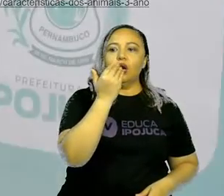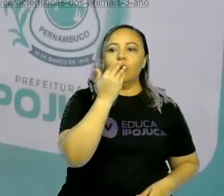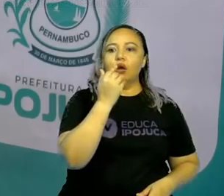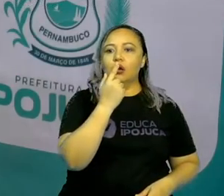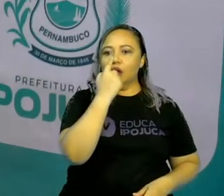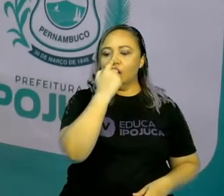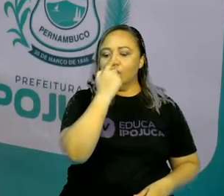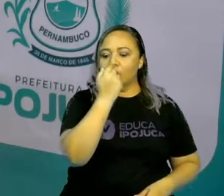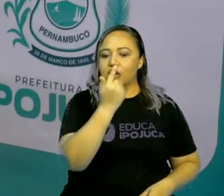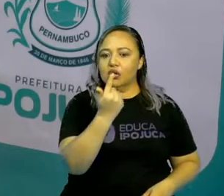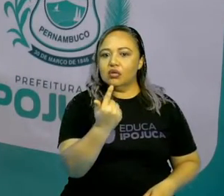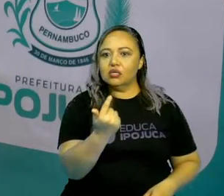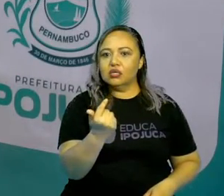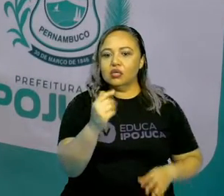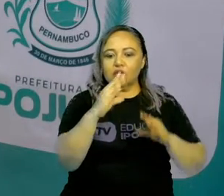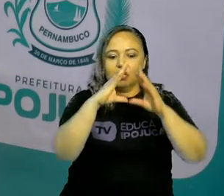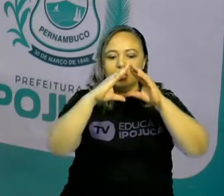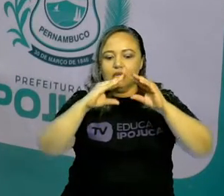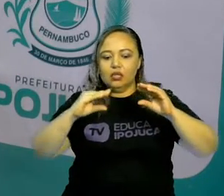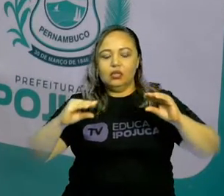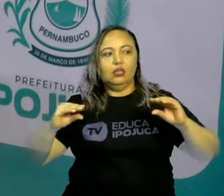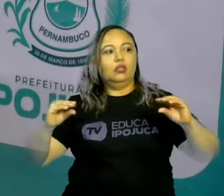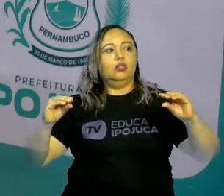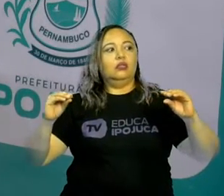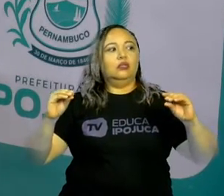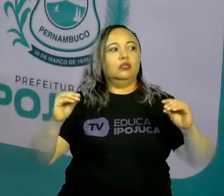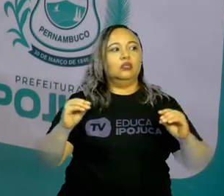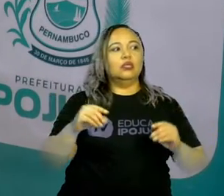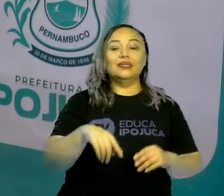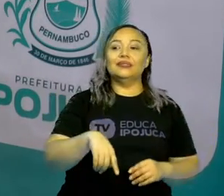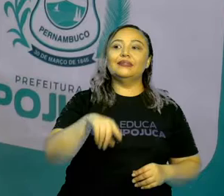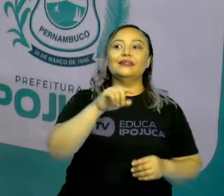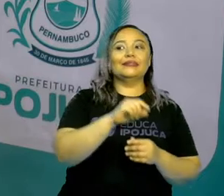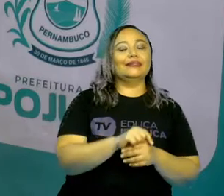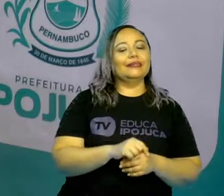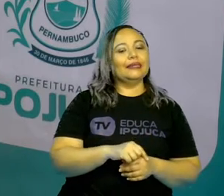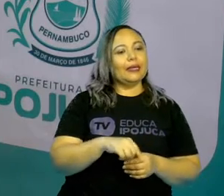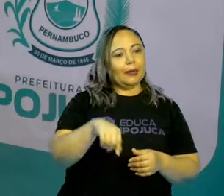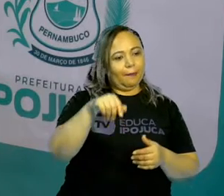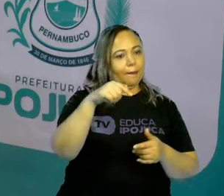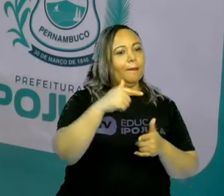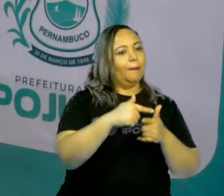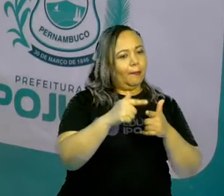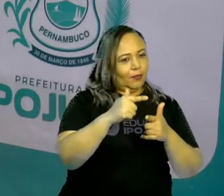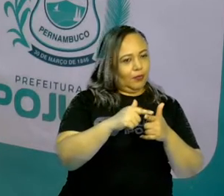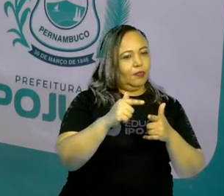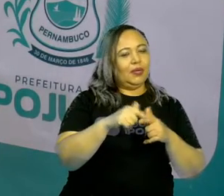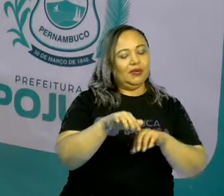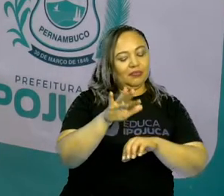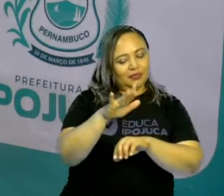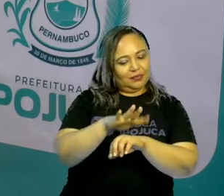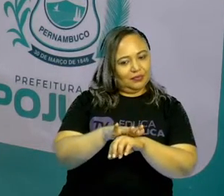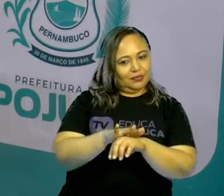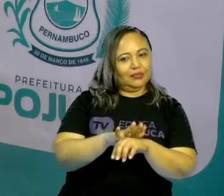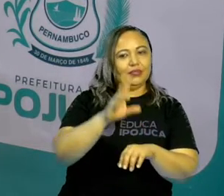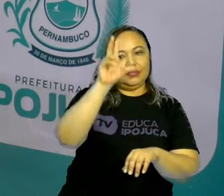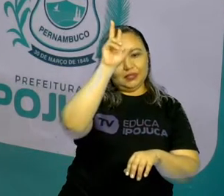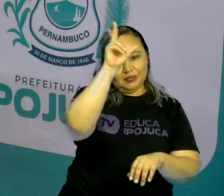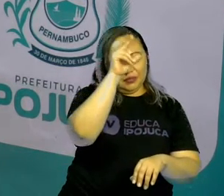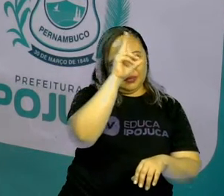lembrando que os insetos, eles são prejudiciais ao ser humano, porque